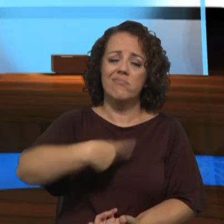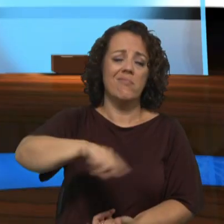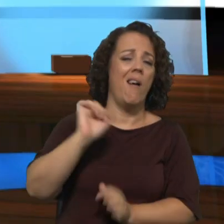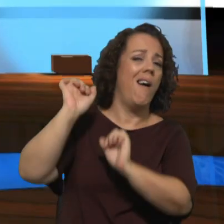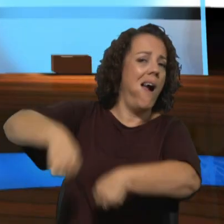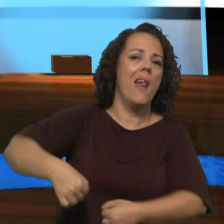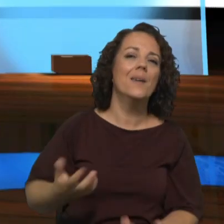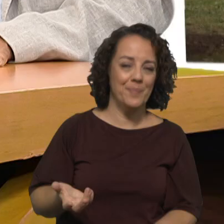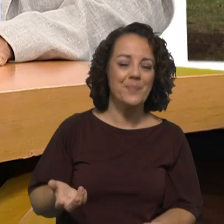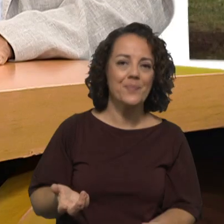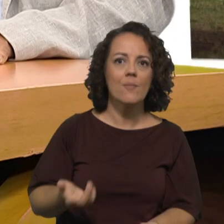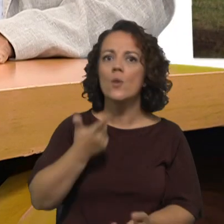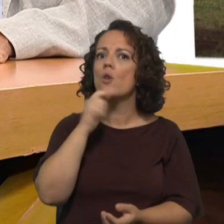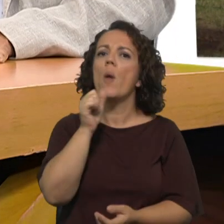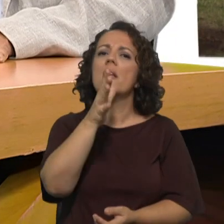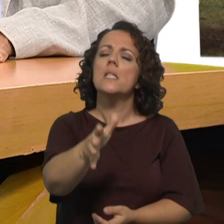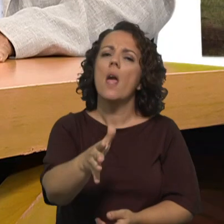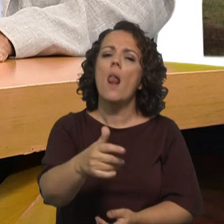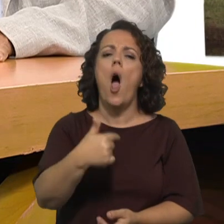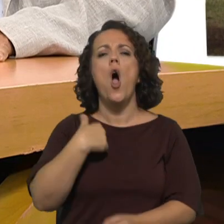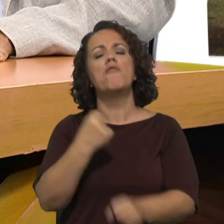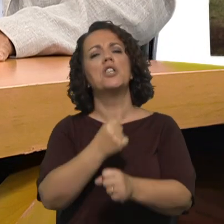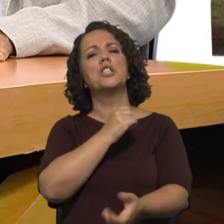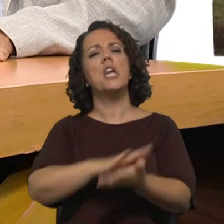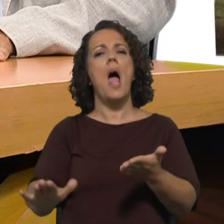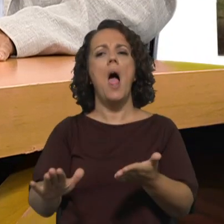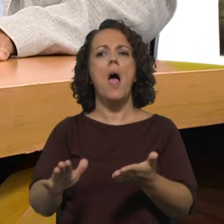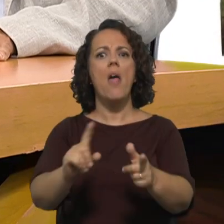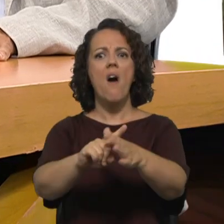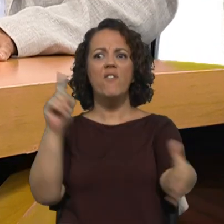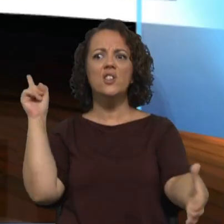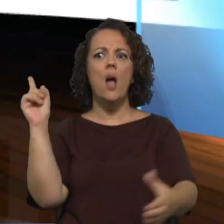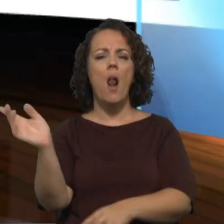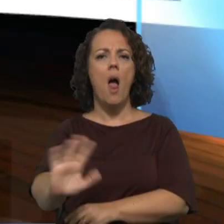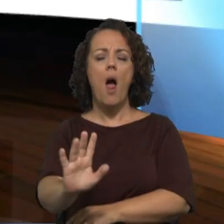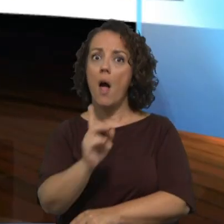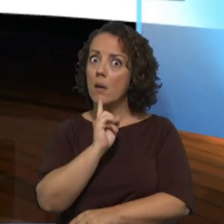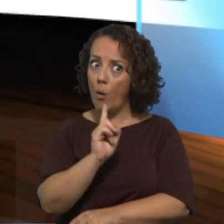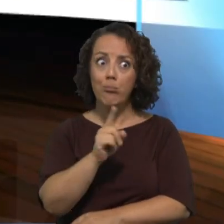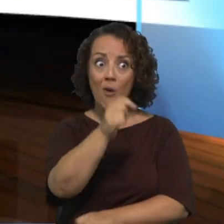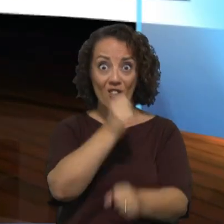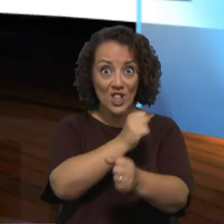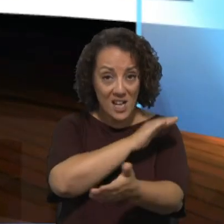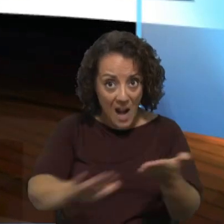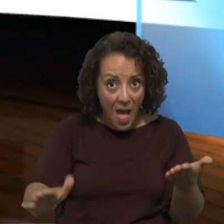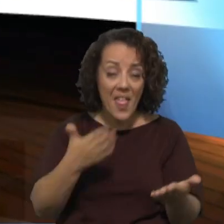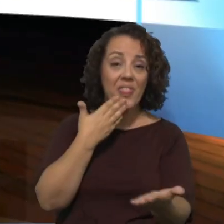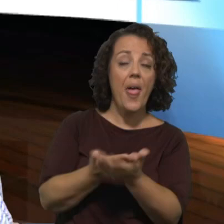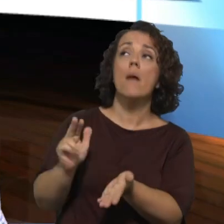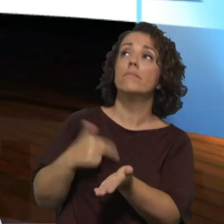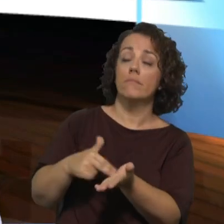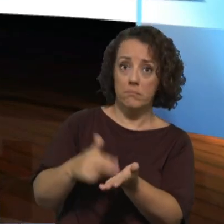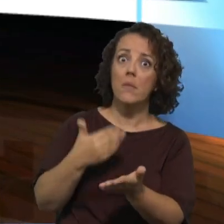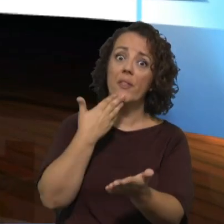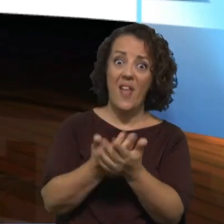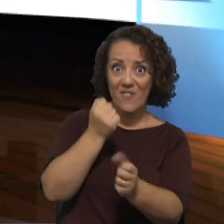e portanto e não poderão dizer ah mas nós não fizemos nada para se afastar fizeram não fizeram nada a inércia acaba